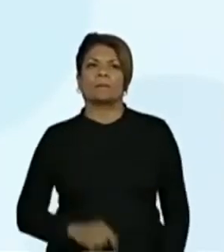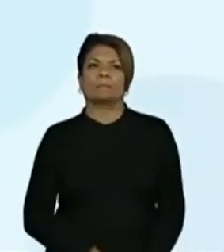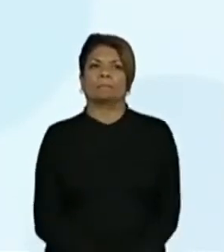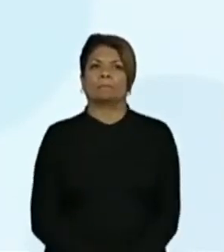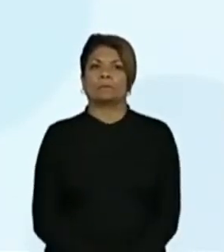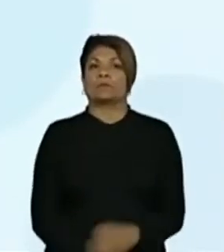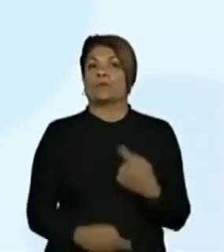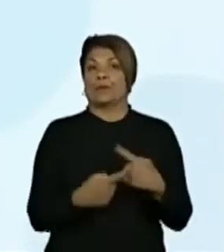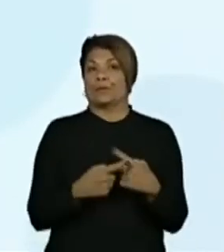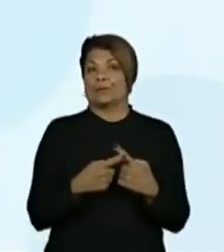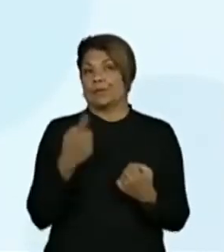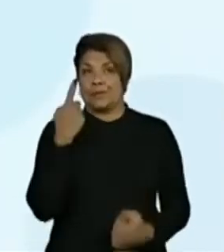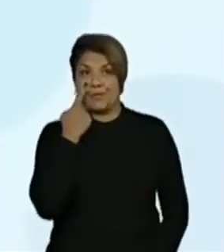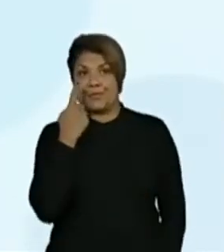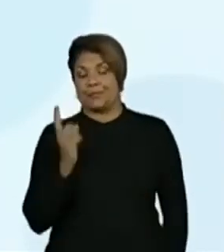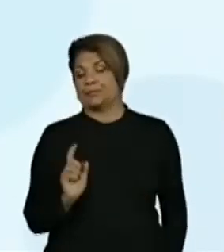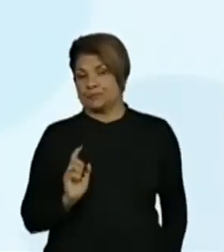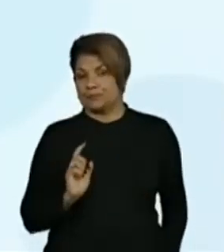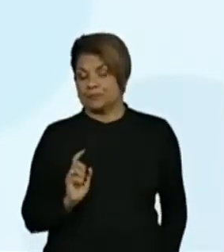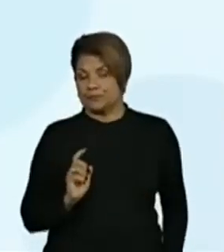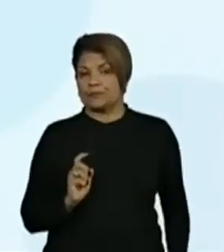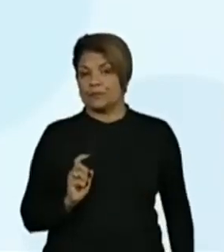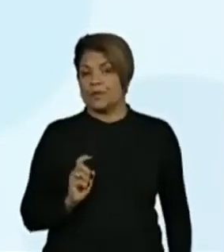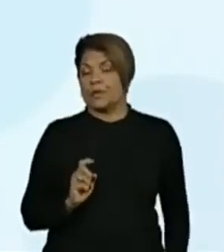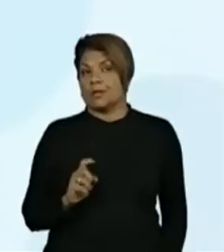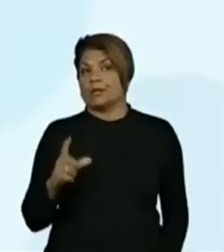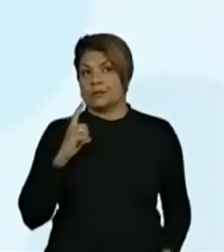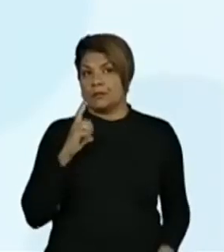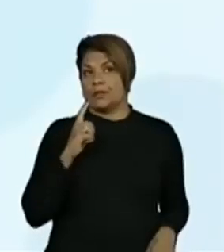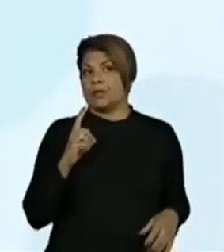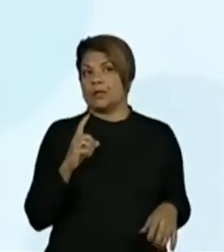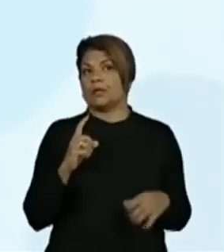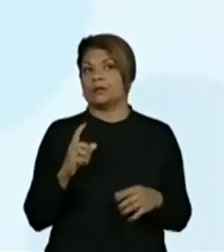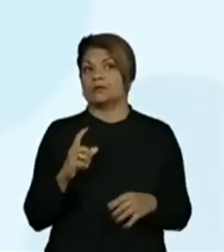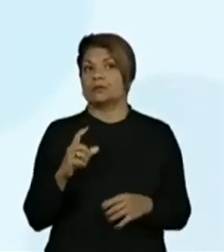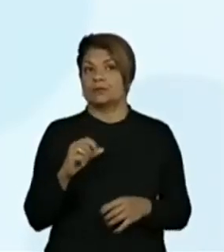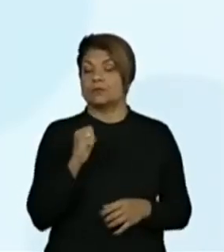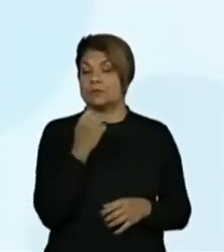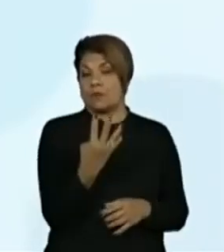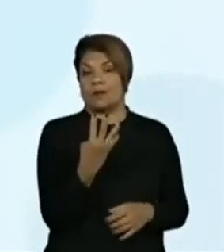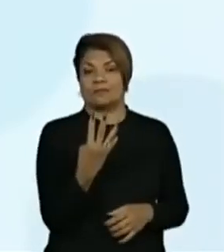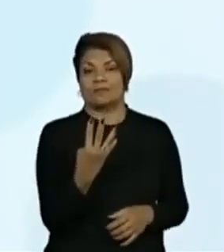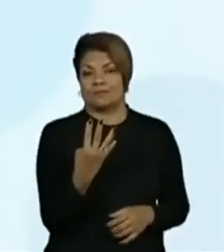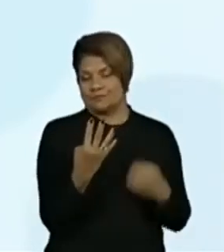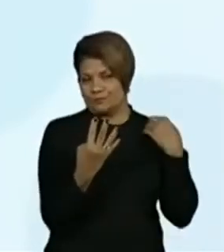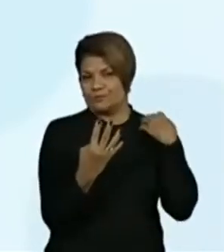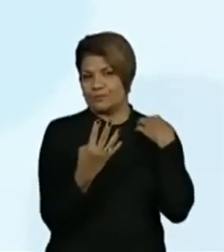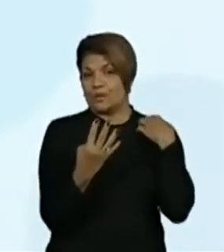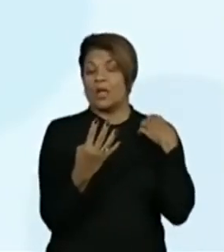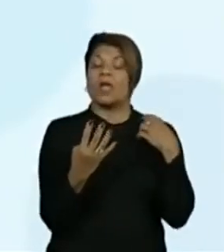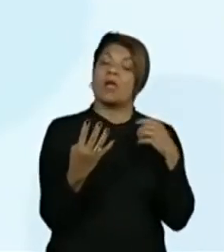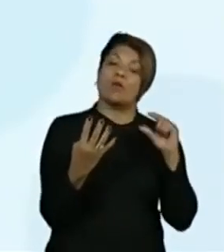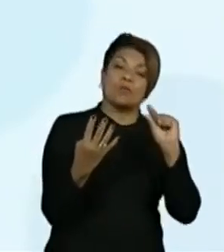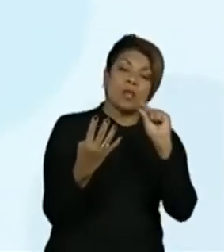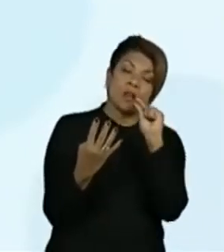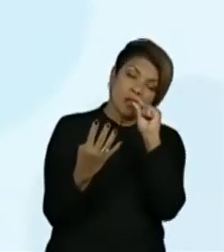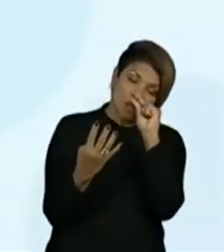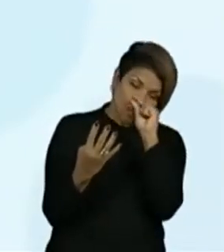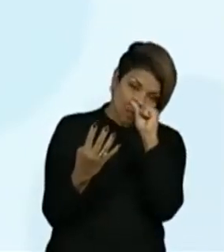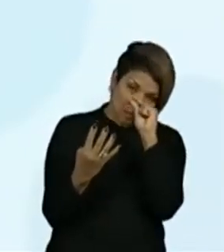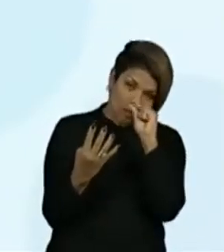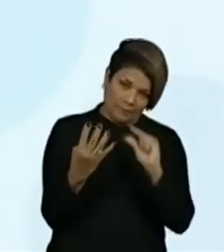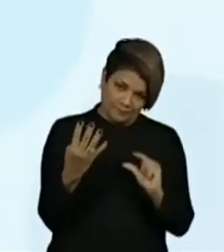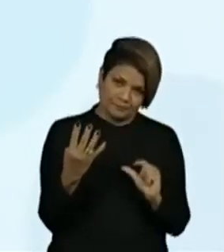Porque vejam, logo na centena de milhar, a gente tem o 4, que é o menor,